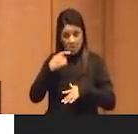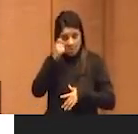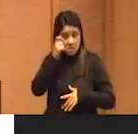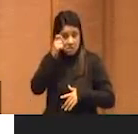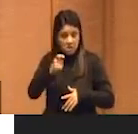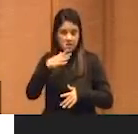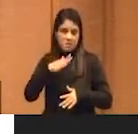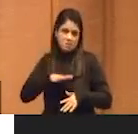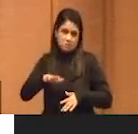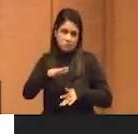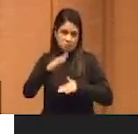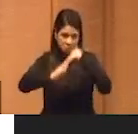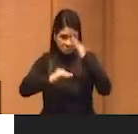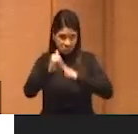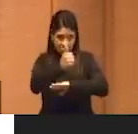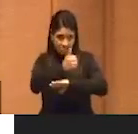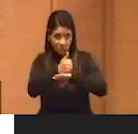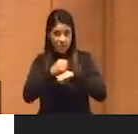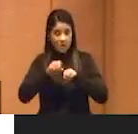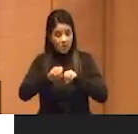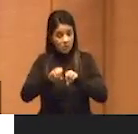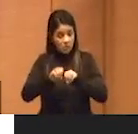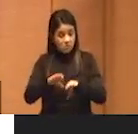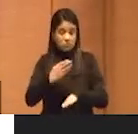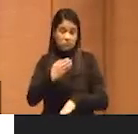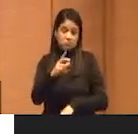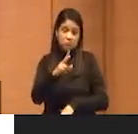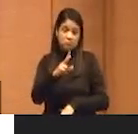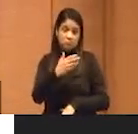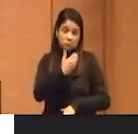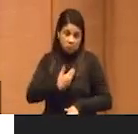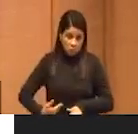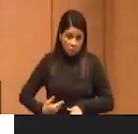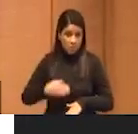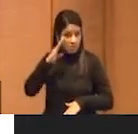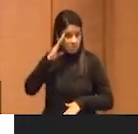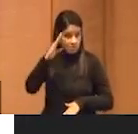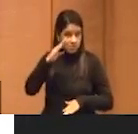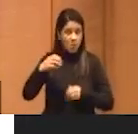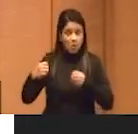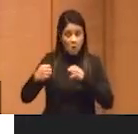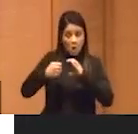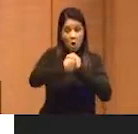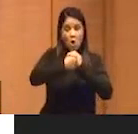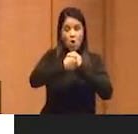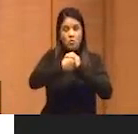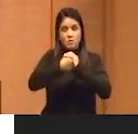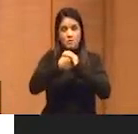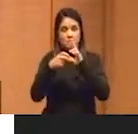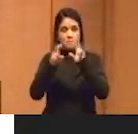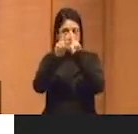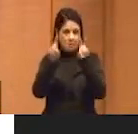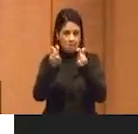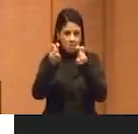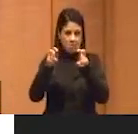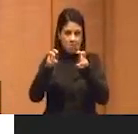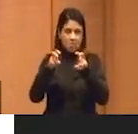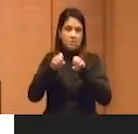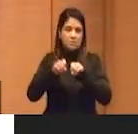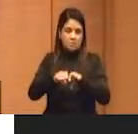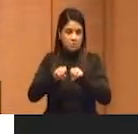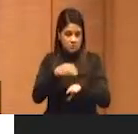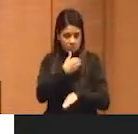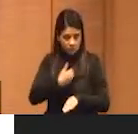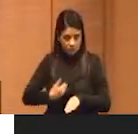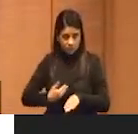me interessa, e particularmente da educação pública, por isso que eu estou chamando de colonização da educação pública e, por isso,